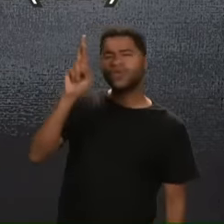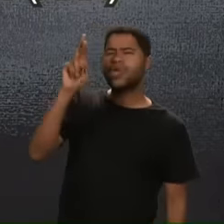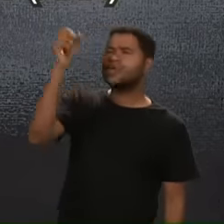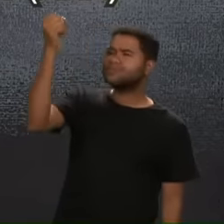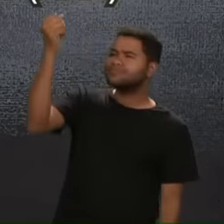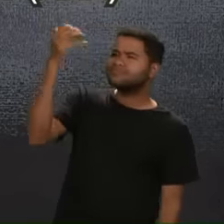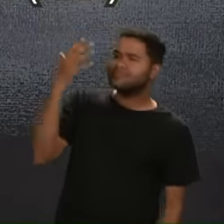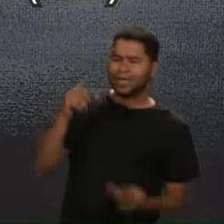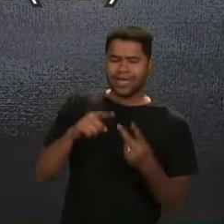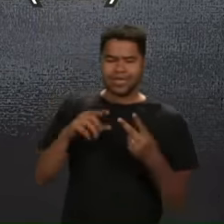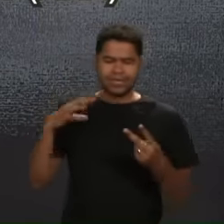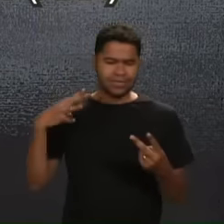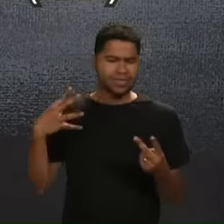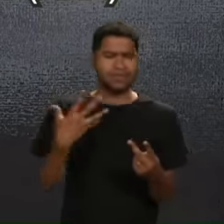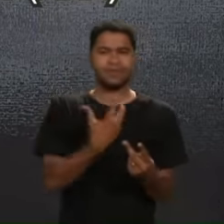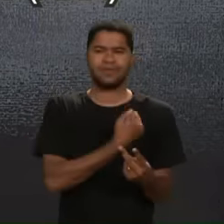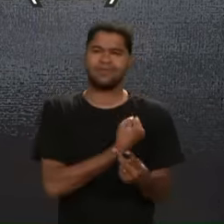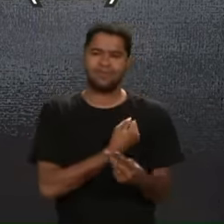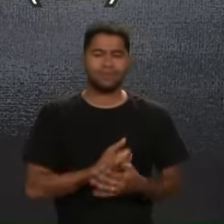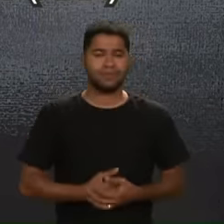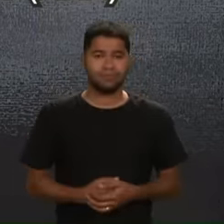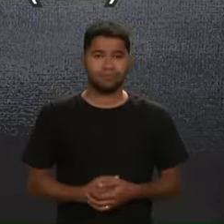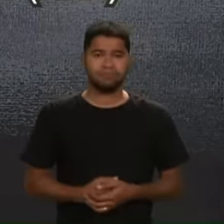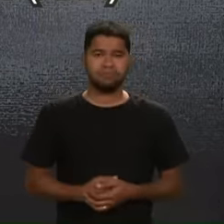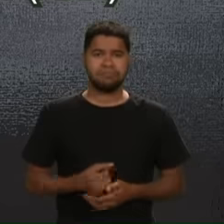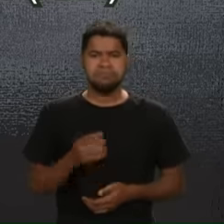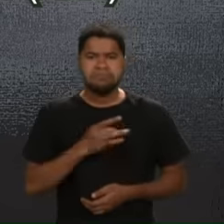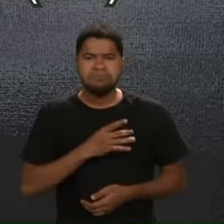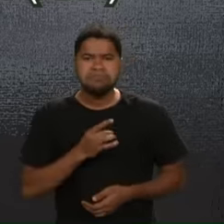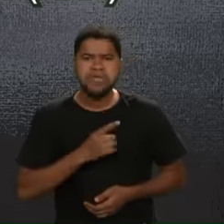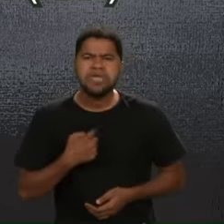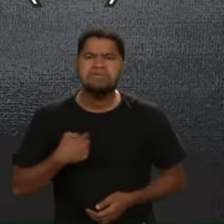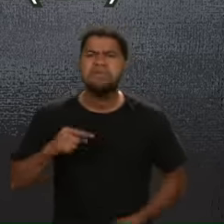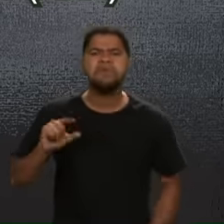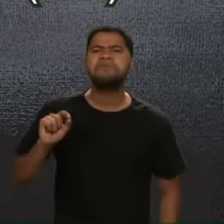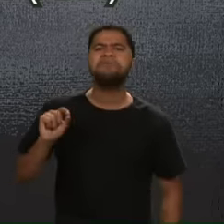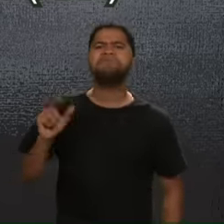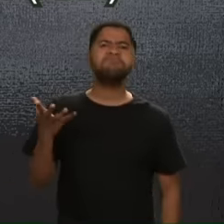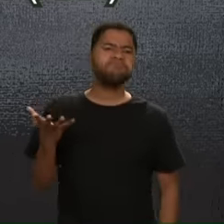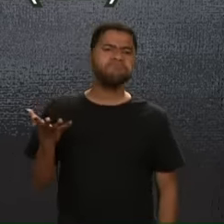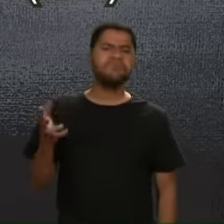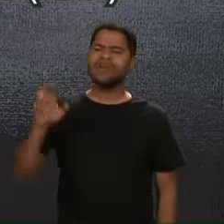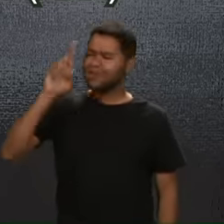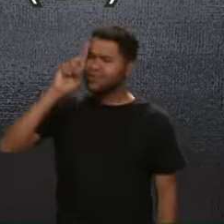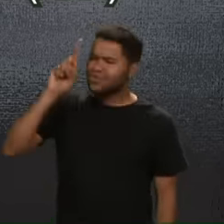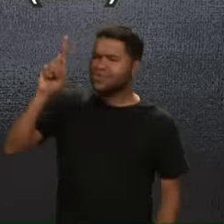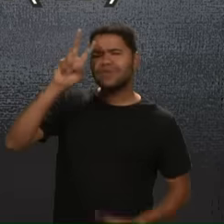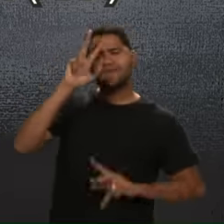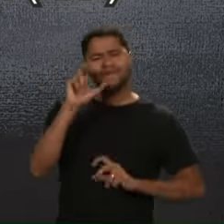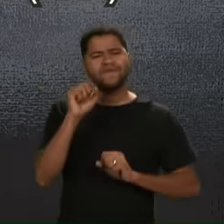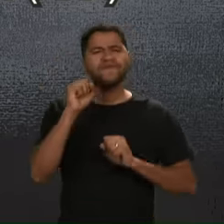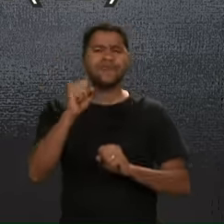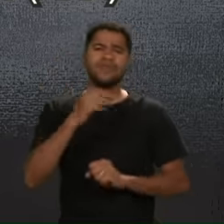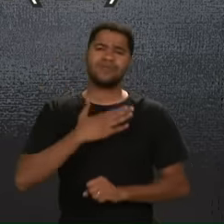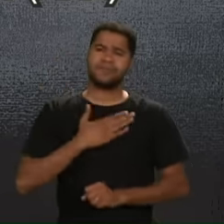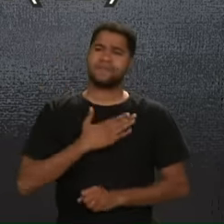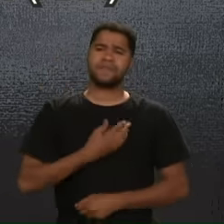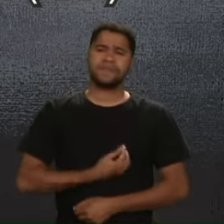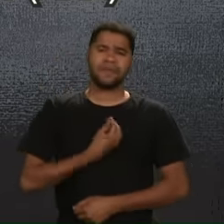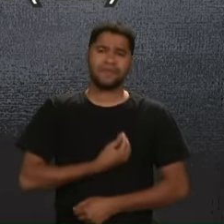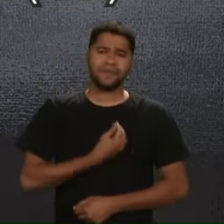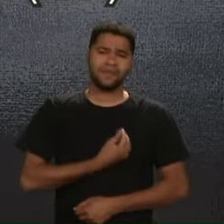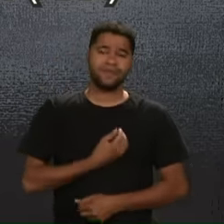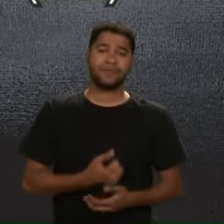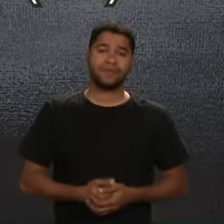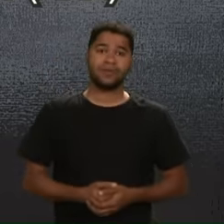luz E a minha salvação De quem Terei medo? O Senhor É a fortaleza Da minha vida